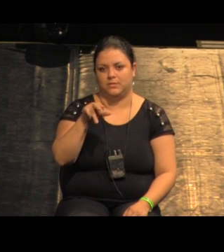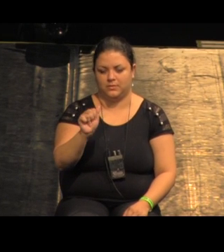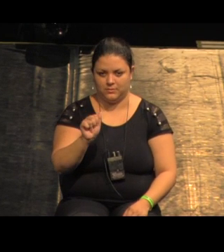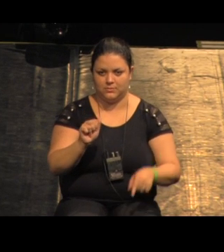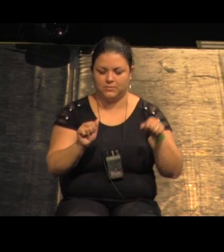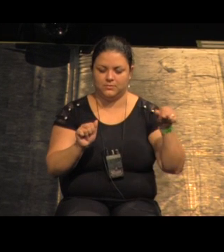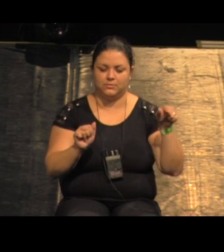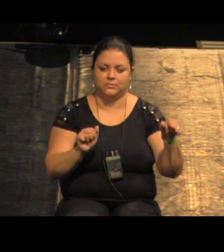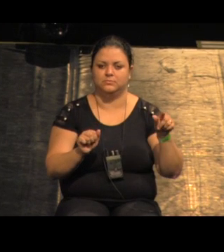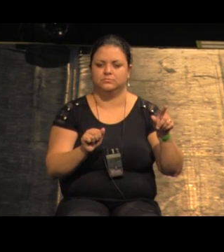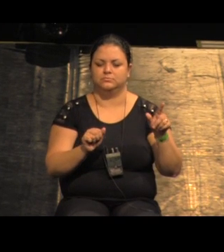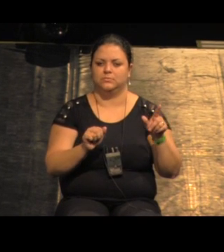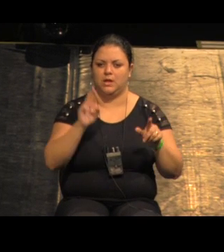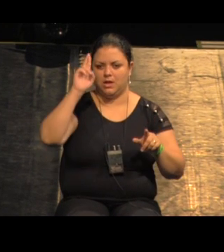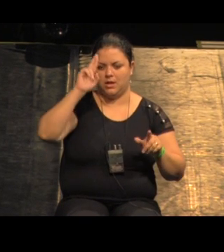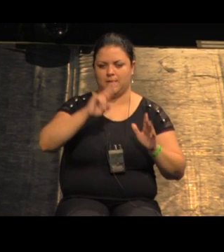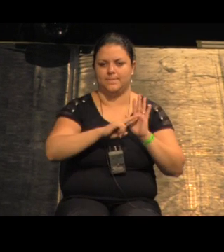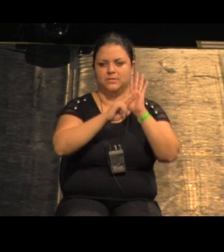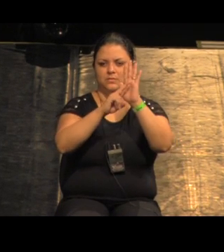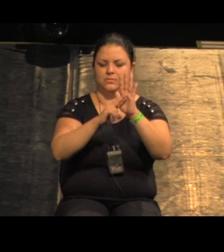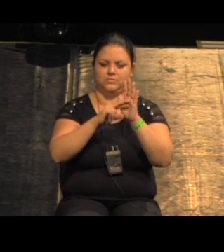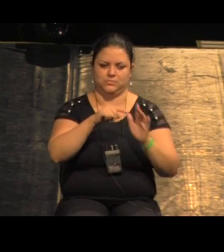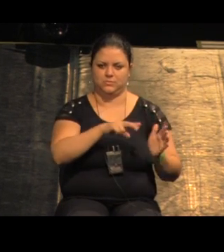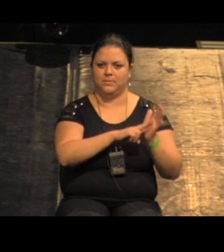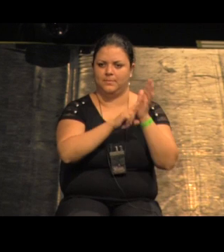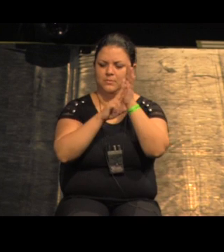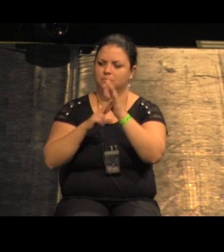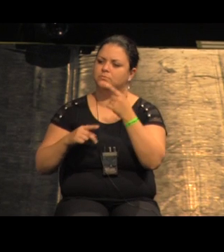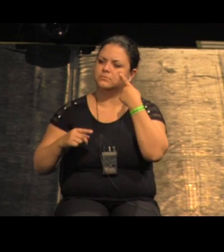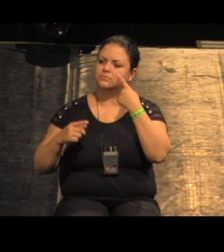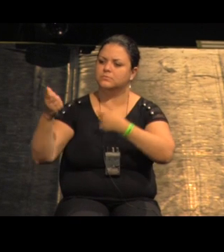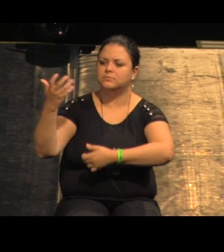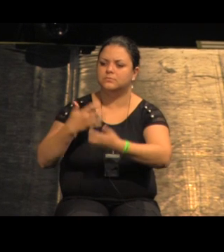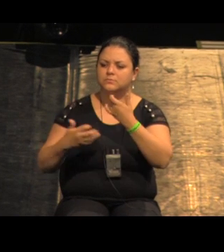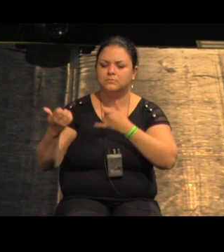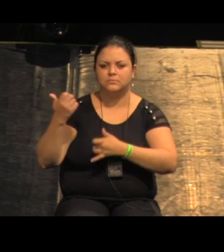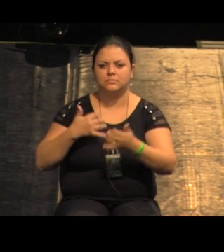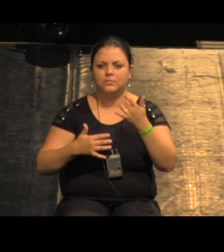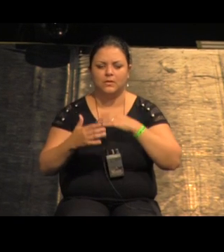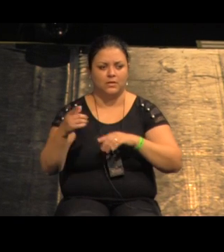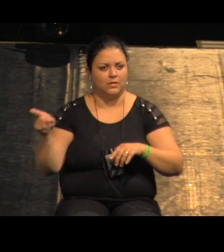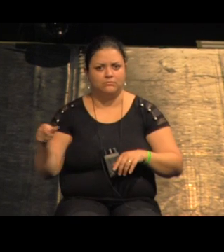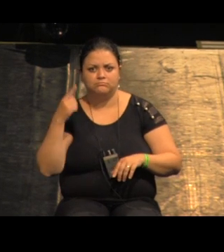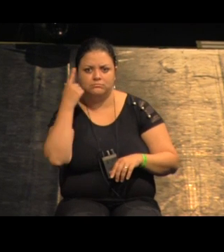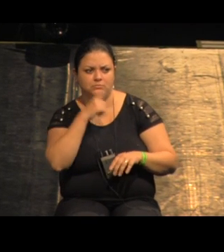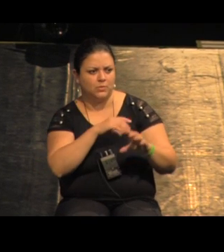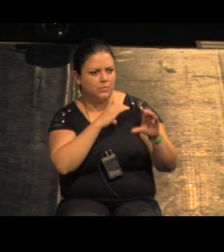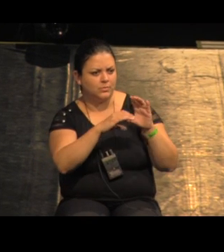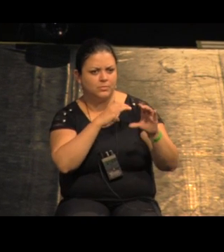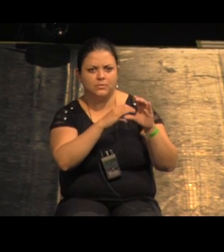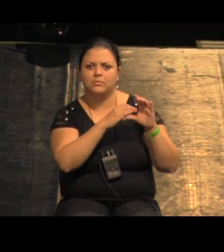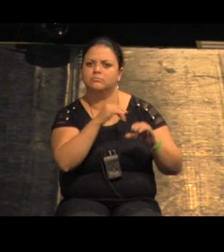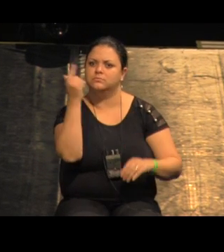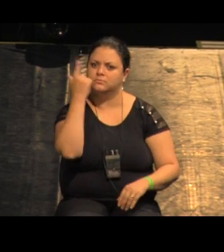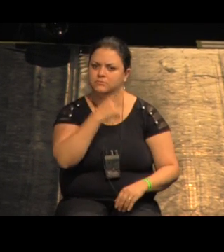tinha alcançado uma representatividade altíssima ou seja a capacidade de diálogo nesse lugar quando a gente chegou já era